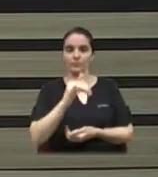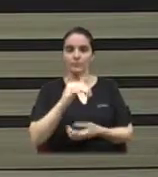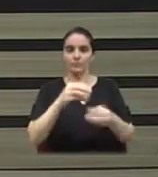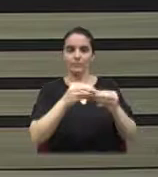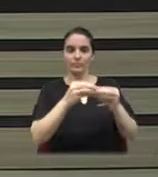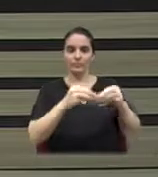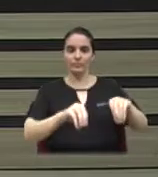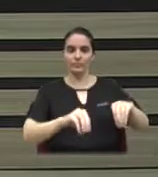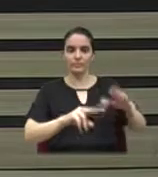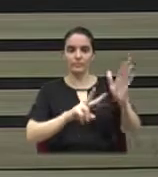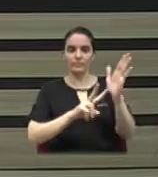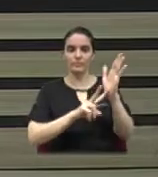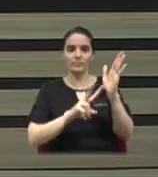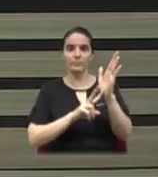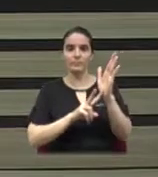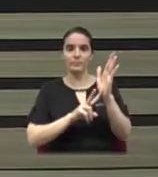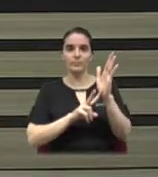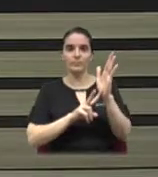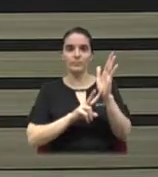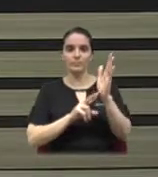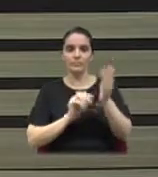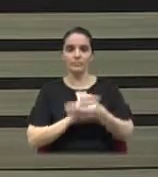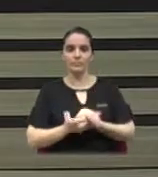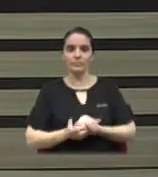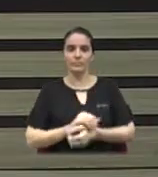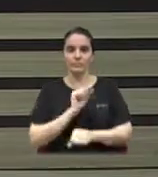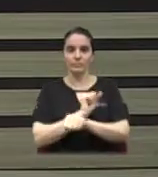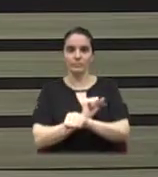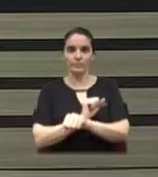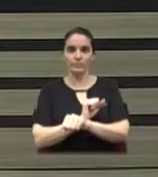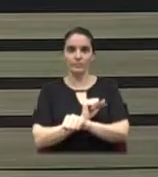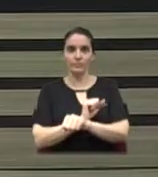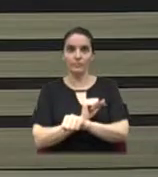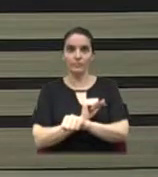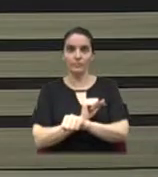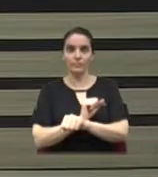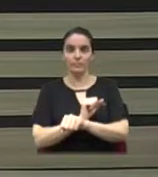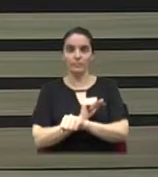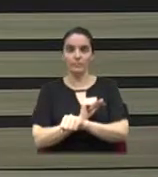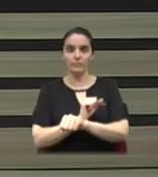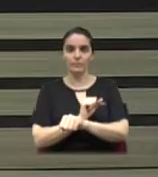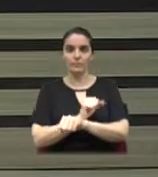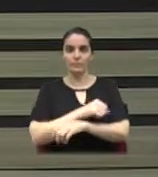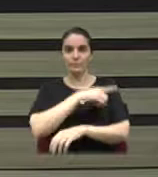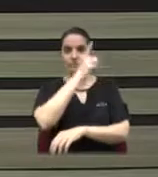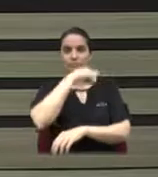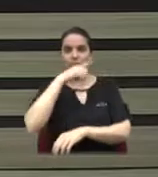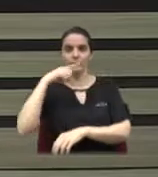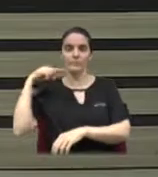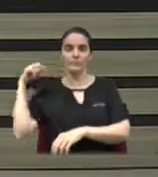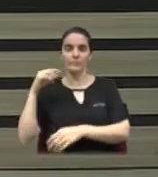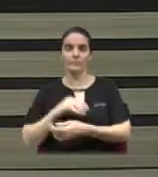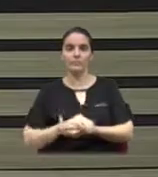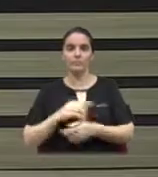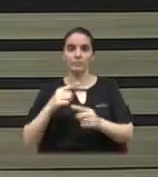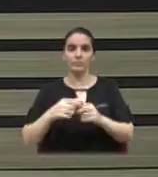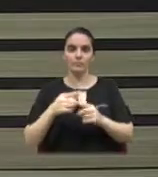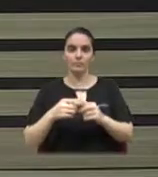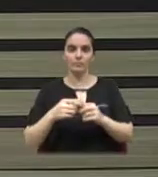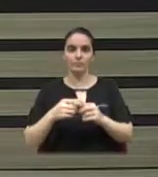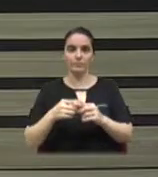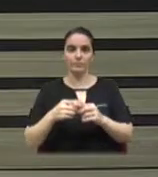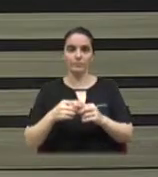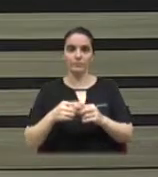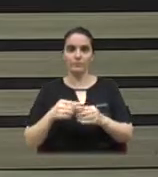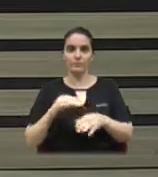prejudica o item 2 da pauta. A sessão está suspensa. Eu peço que a vereadora Mara Costa assuma que eu preciso fazer um pedido aos